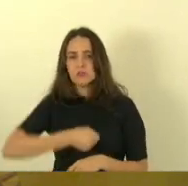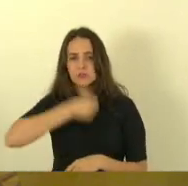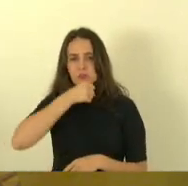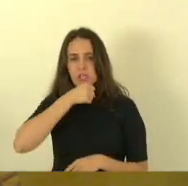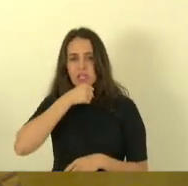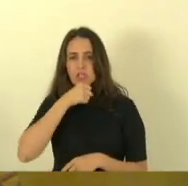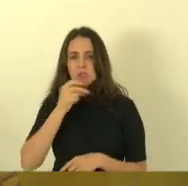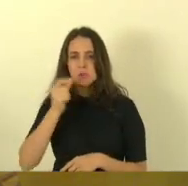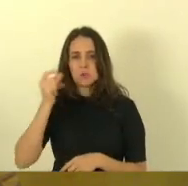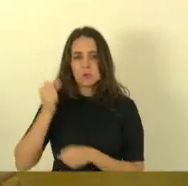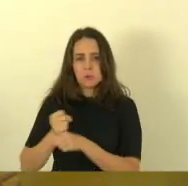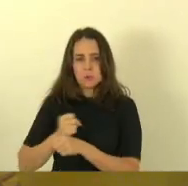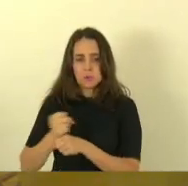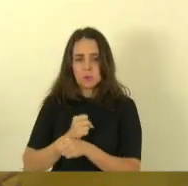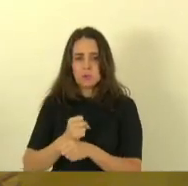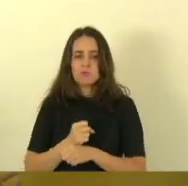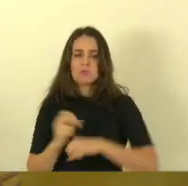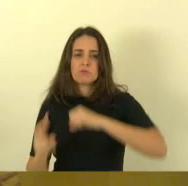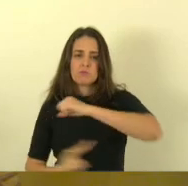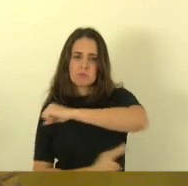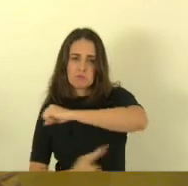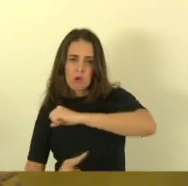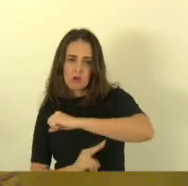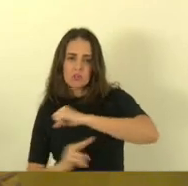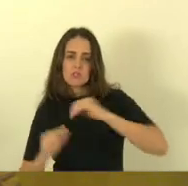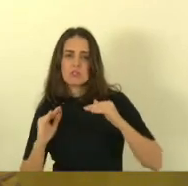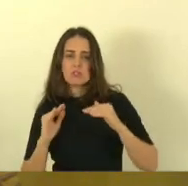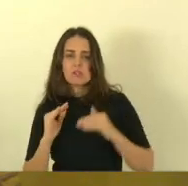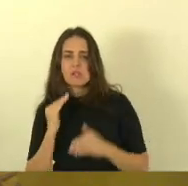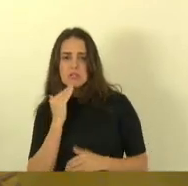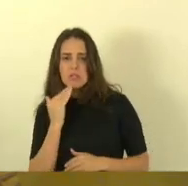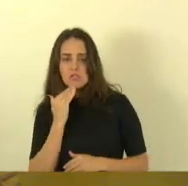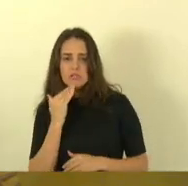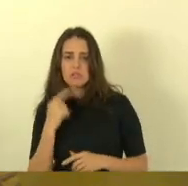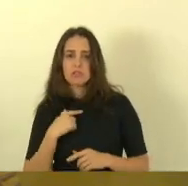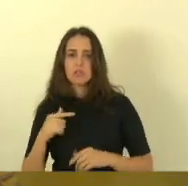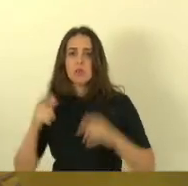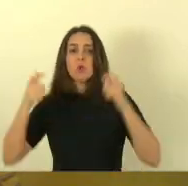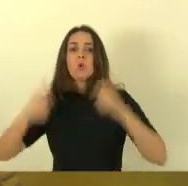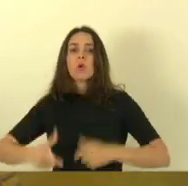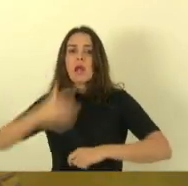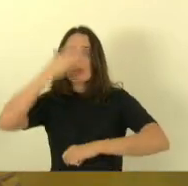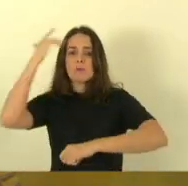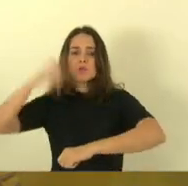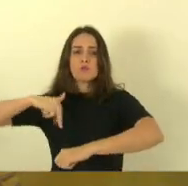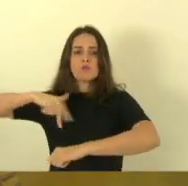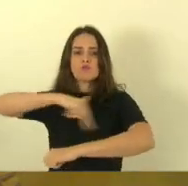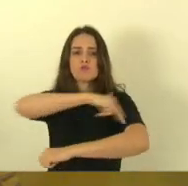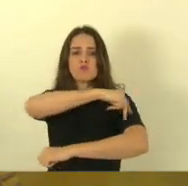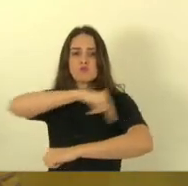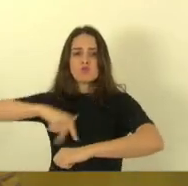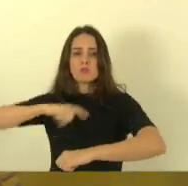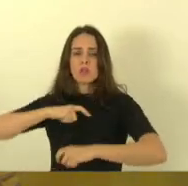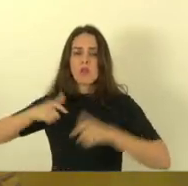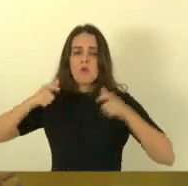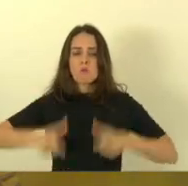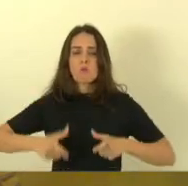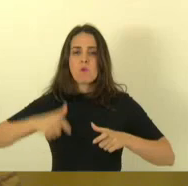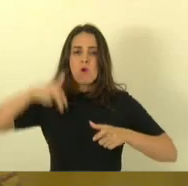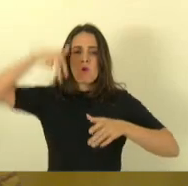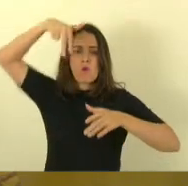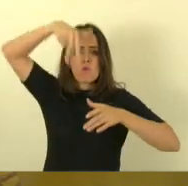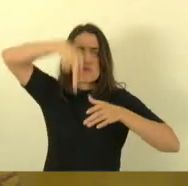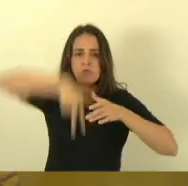tempo e também o pavimento onde as pessoas caminham está com buracos com a capacidade inclusive de pessoas